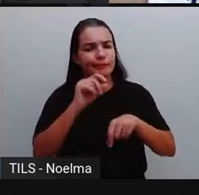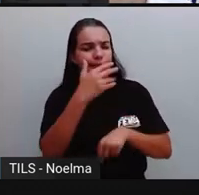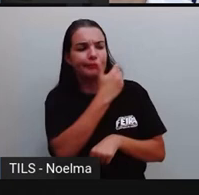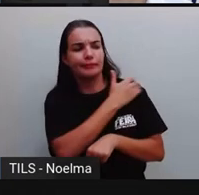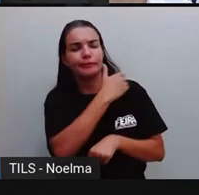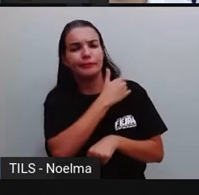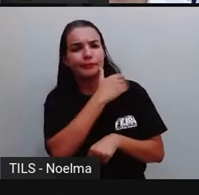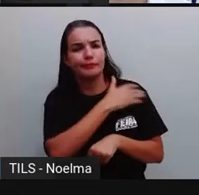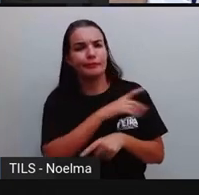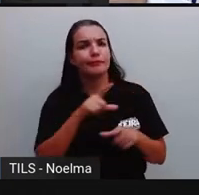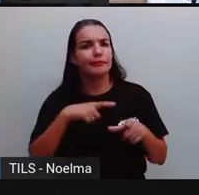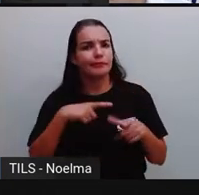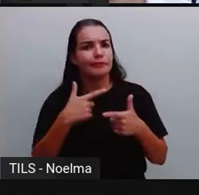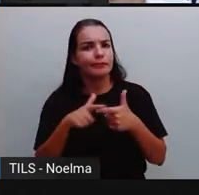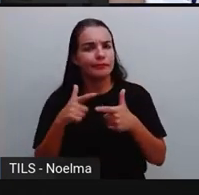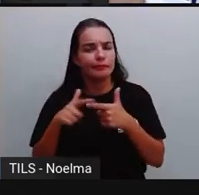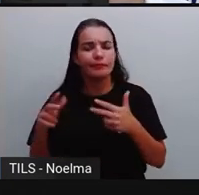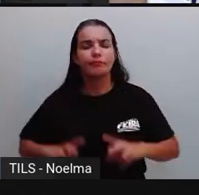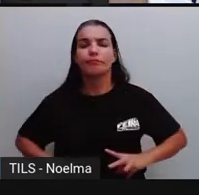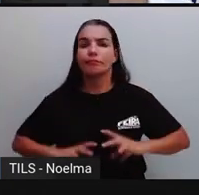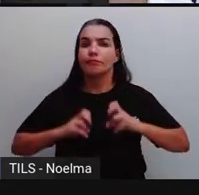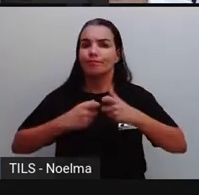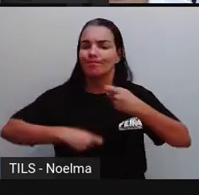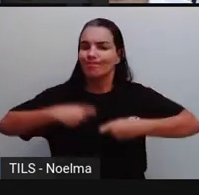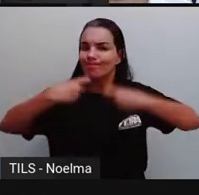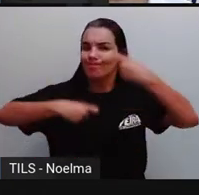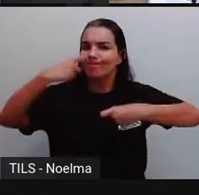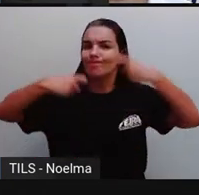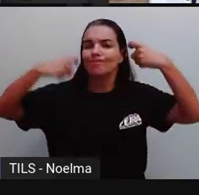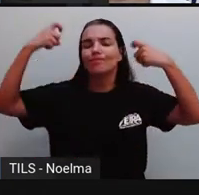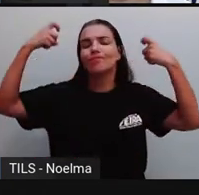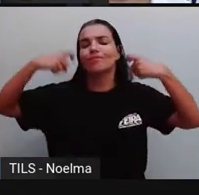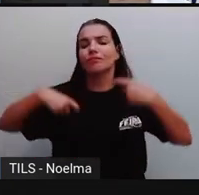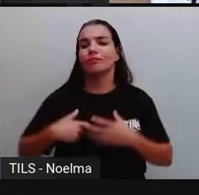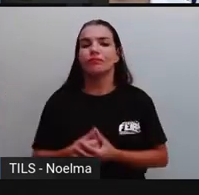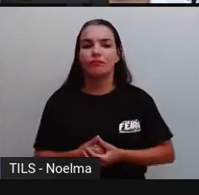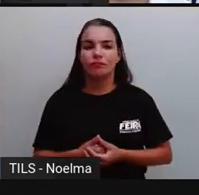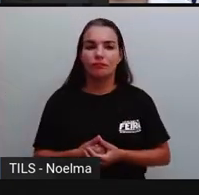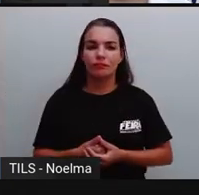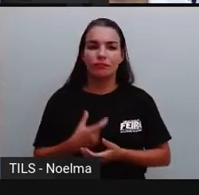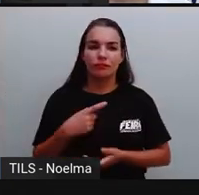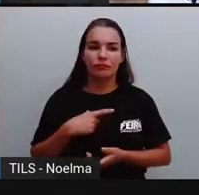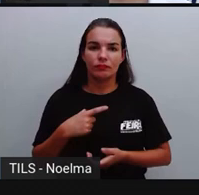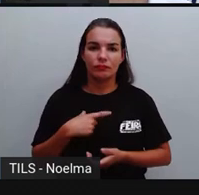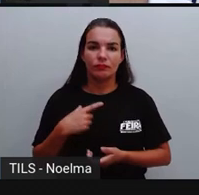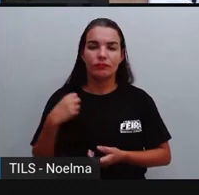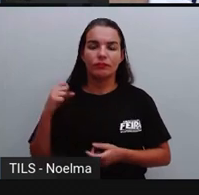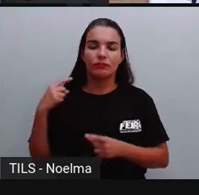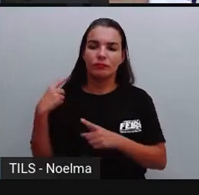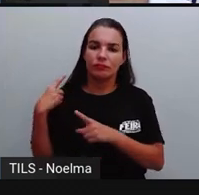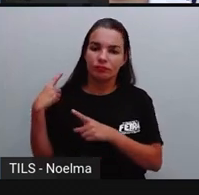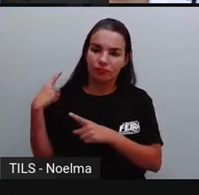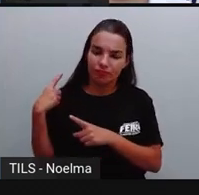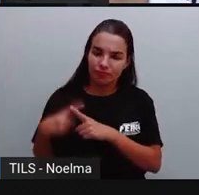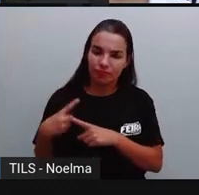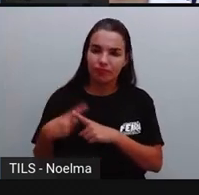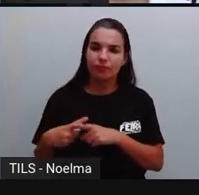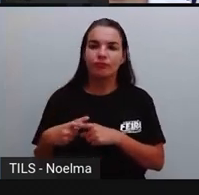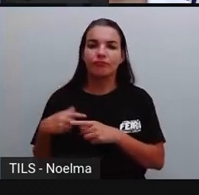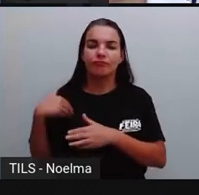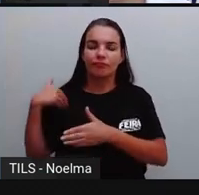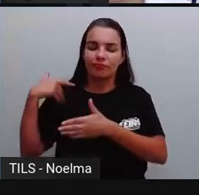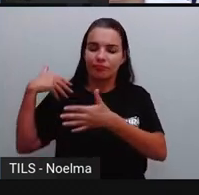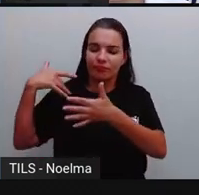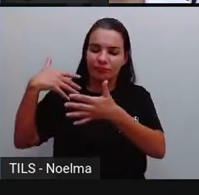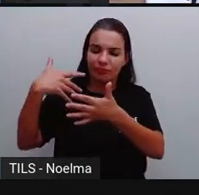são várias situações aí de violência que vem por conta dessa questão